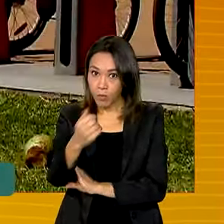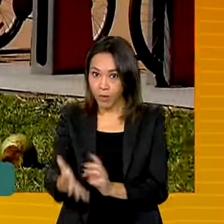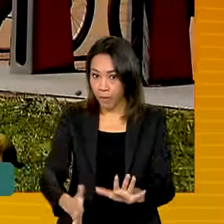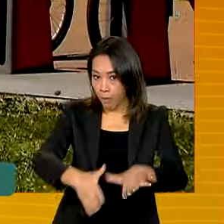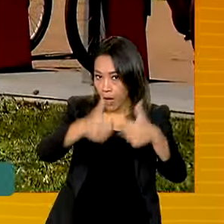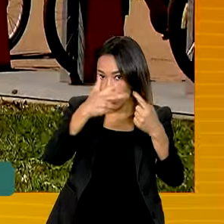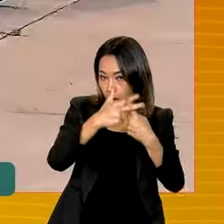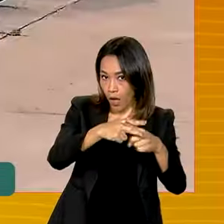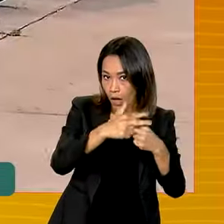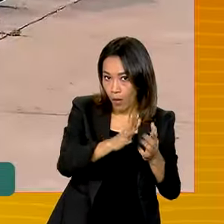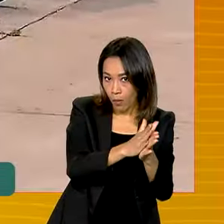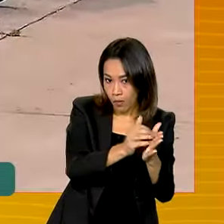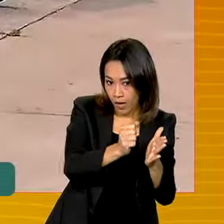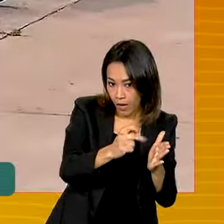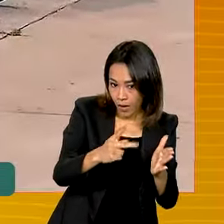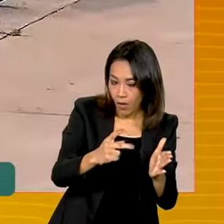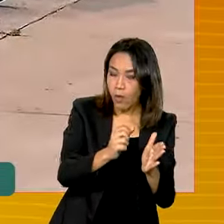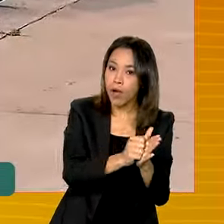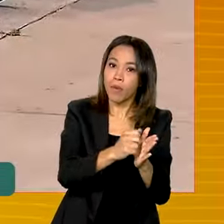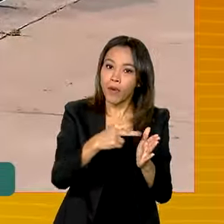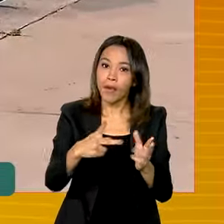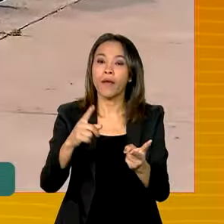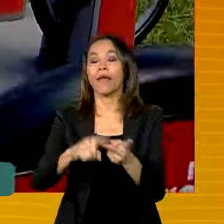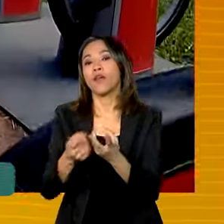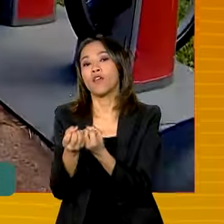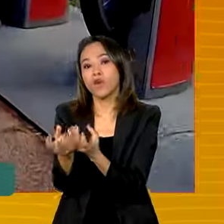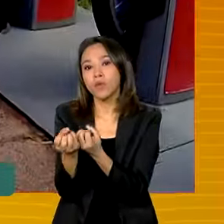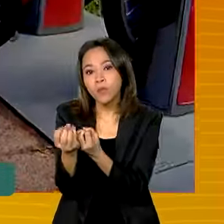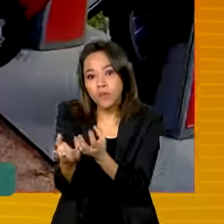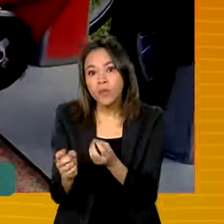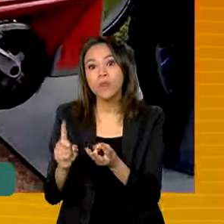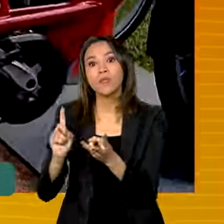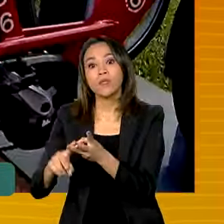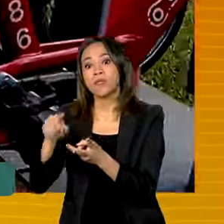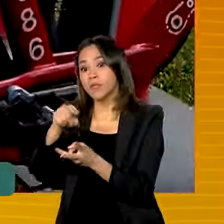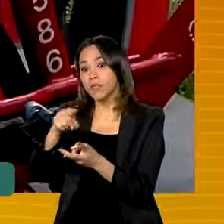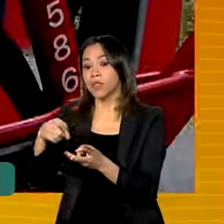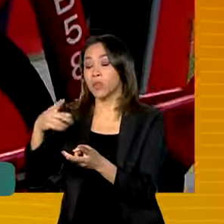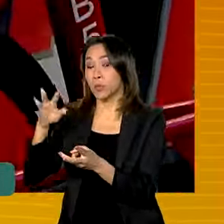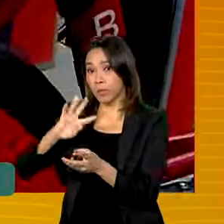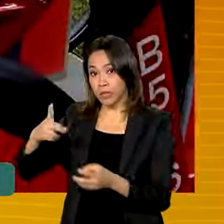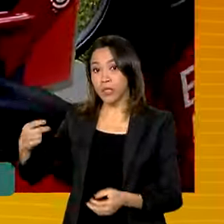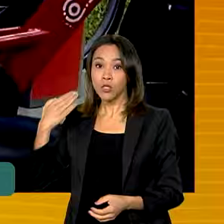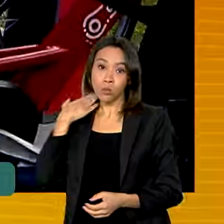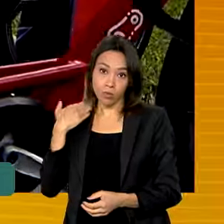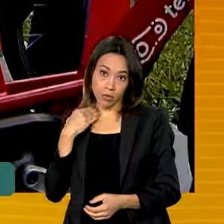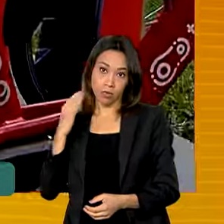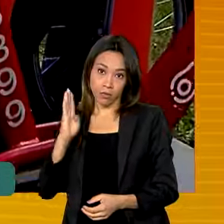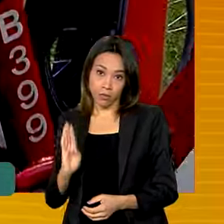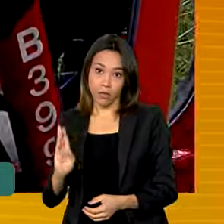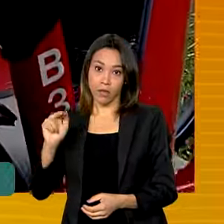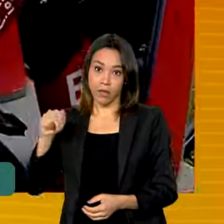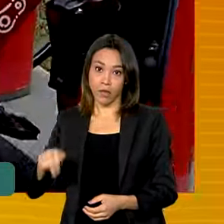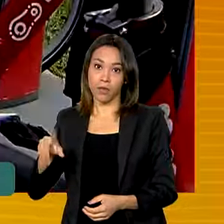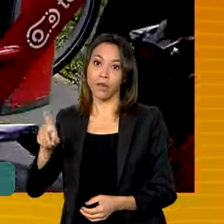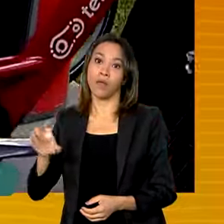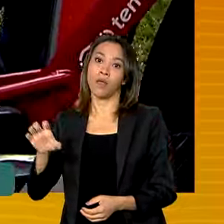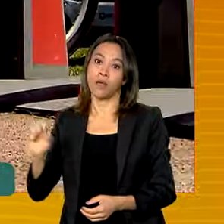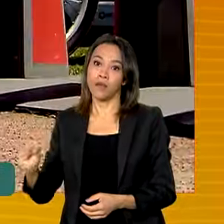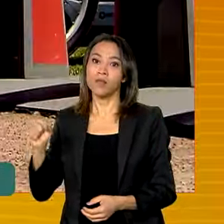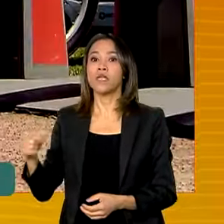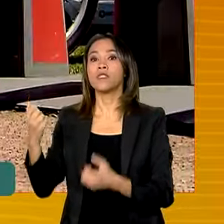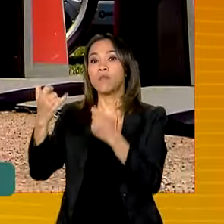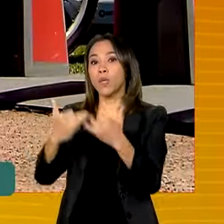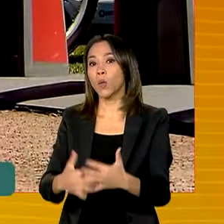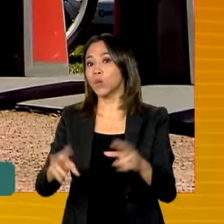estrutura digital e também no processamento de dados. O presidente do BNDES, Aluísio Mercadante, falou que investir em mobilidade